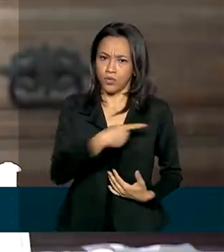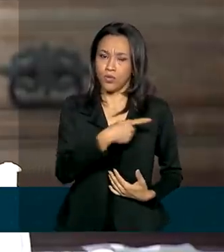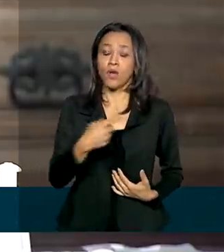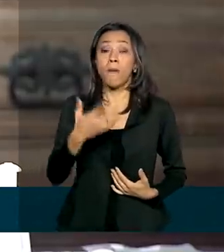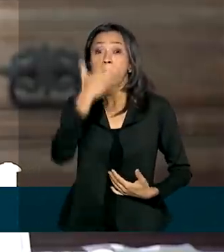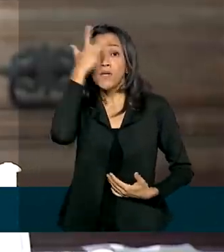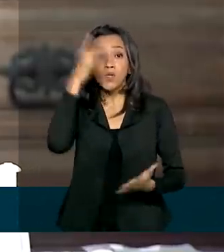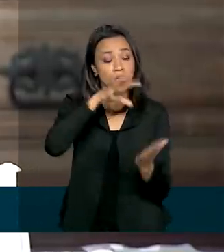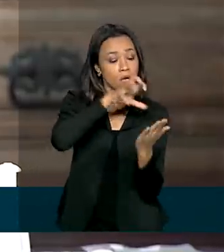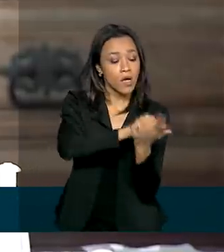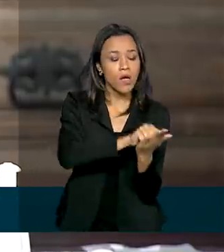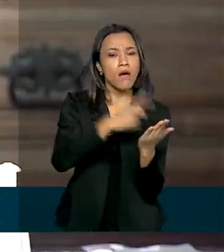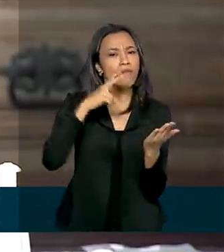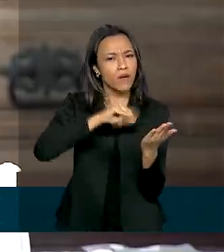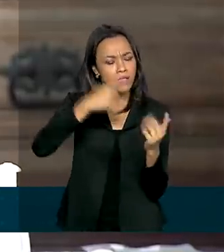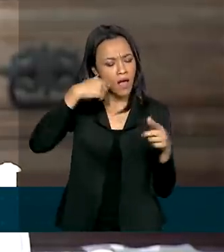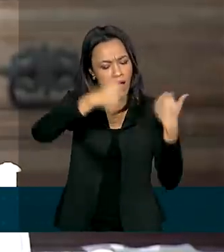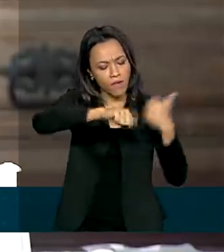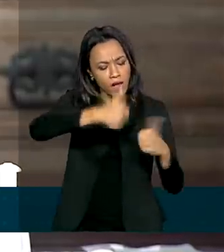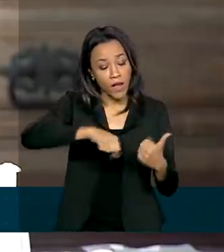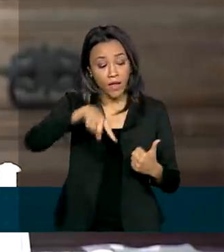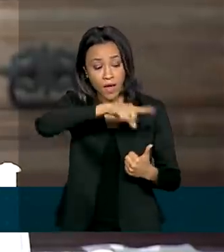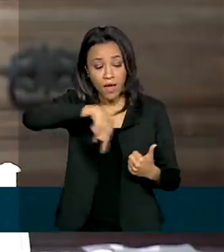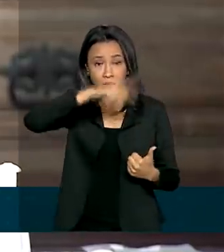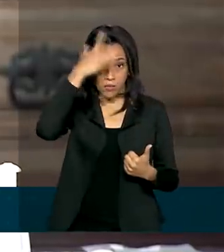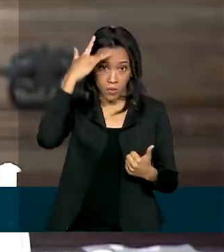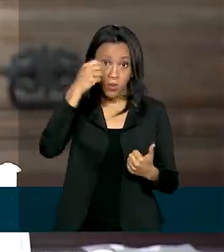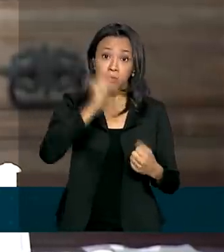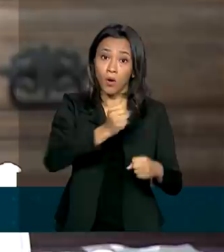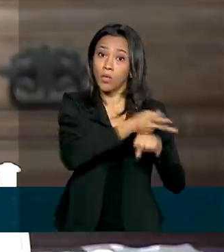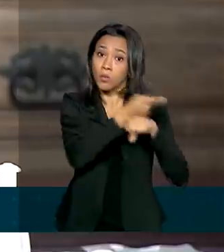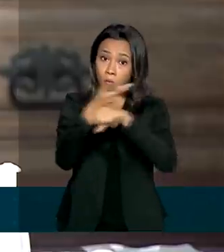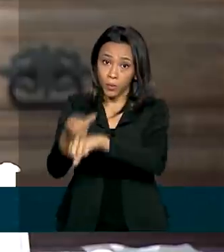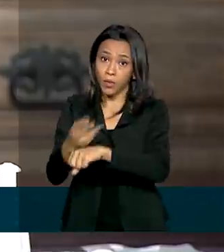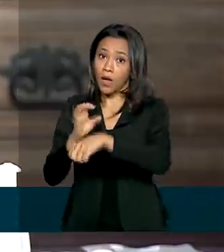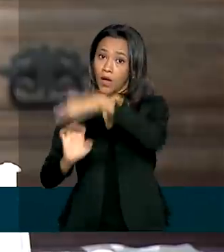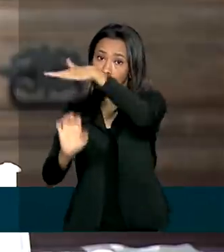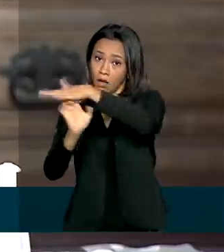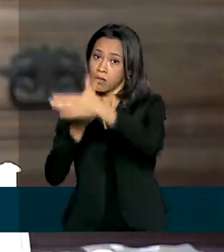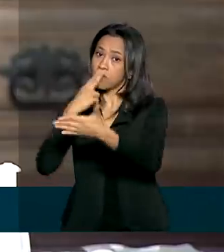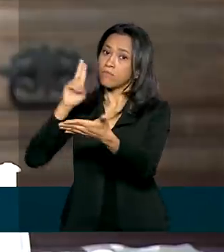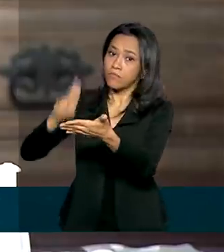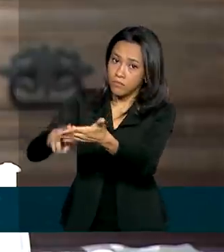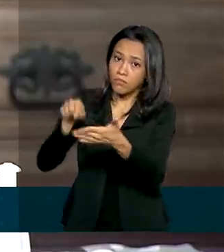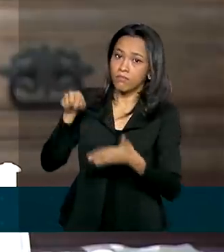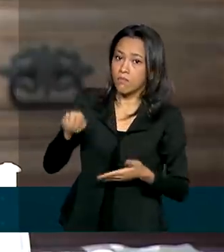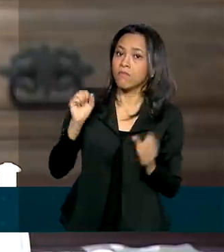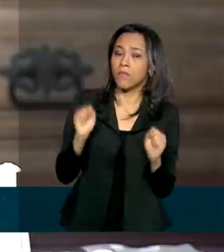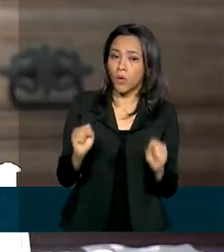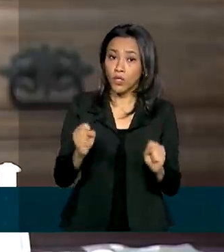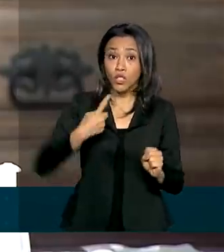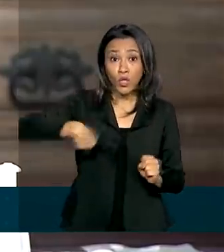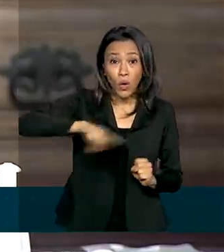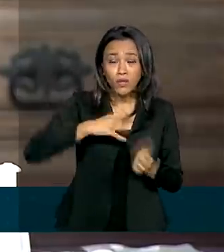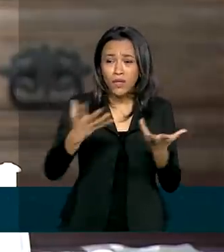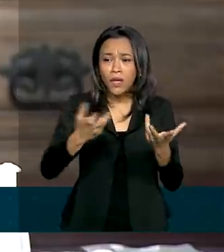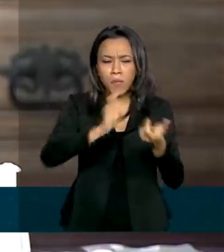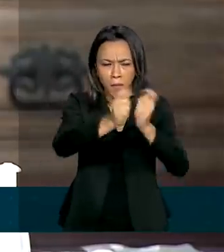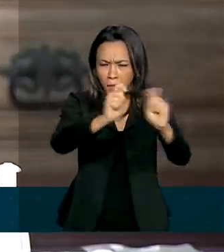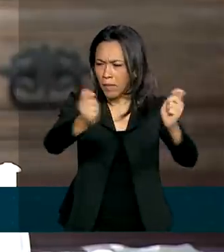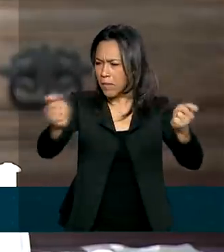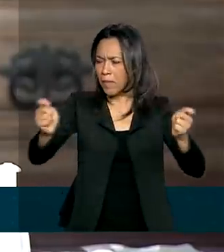análise poderão ir agora nos Correios, de forma individual, obviamente, e tratar desse assunto, que nós queremos pagar todos